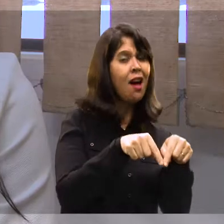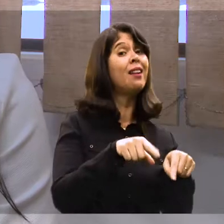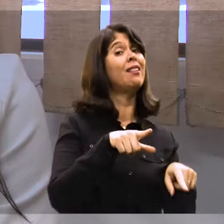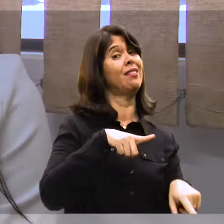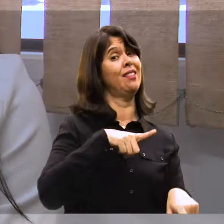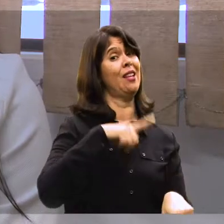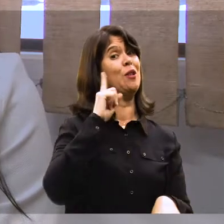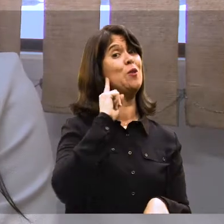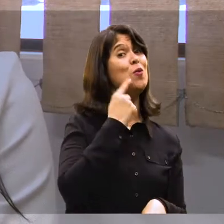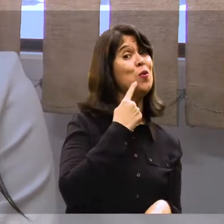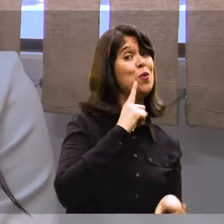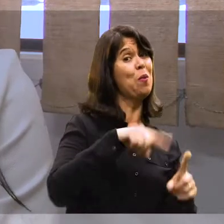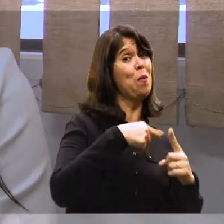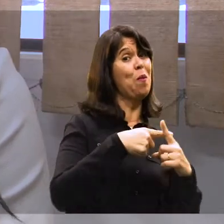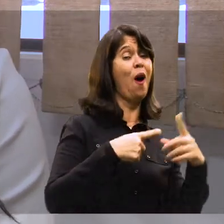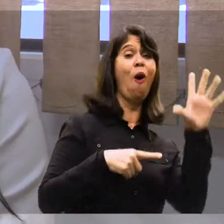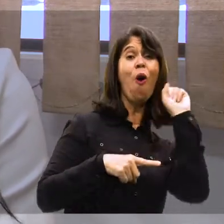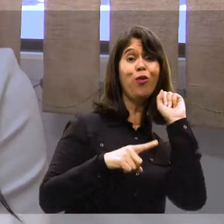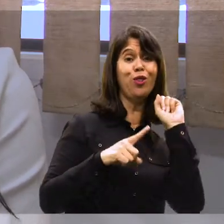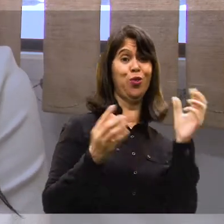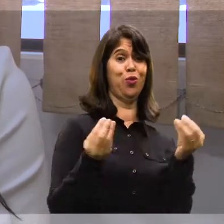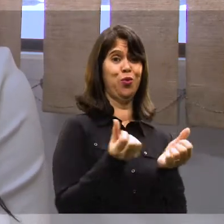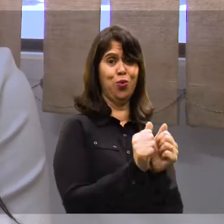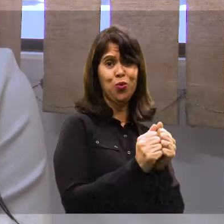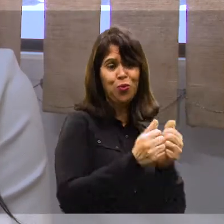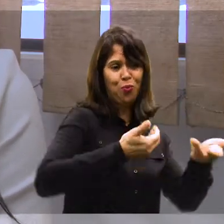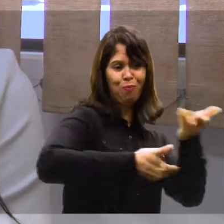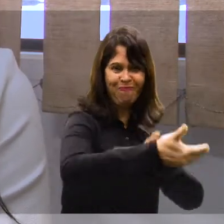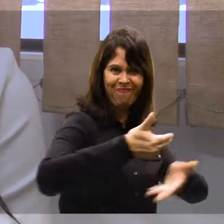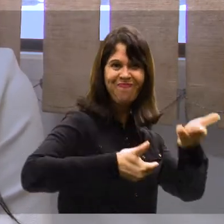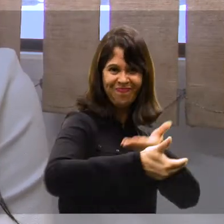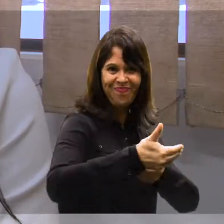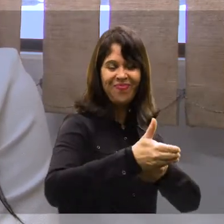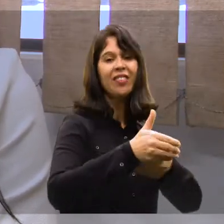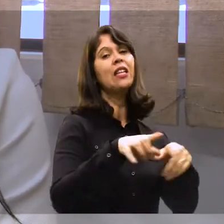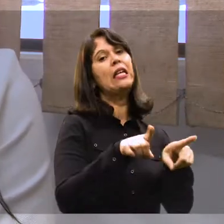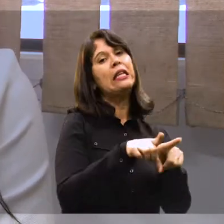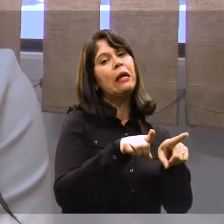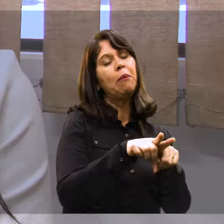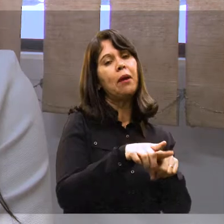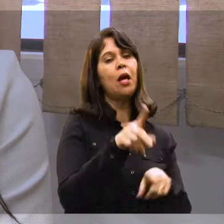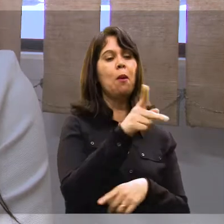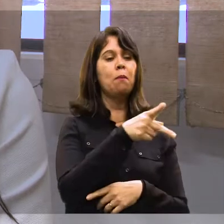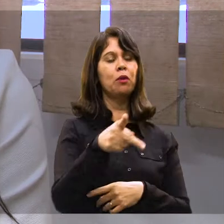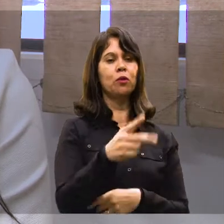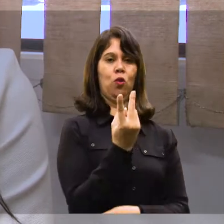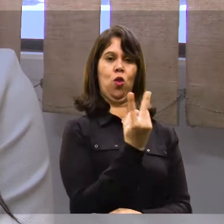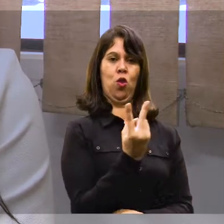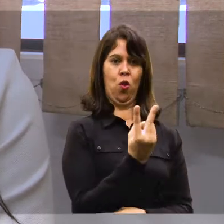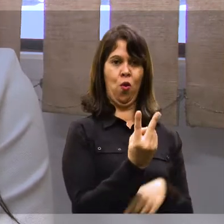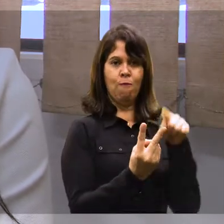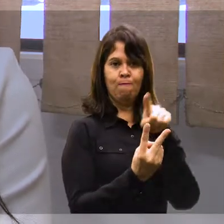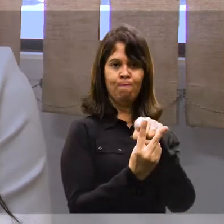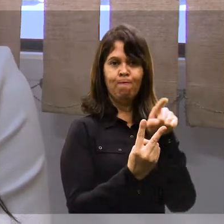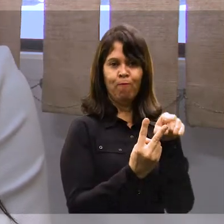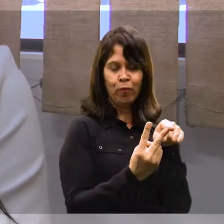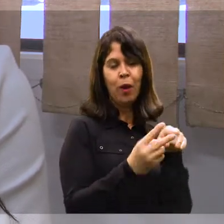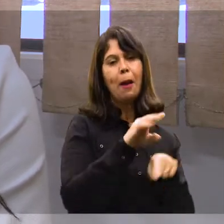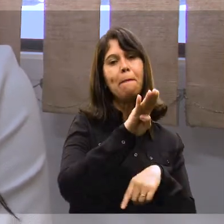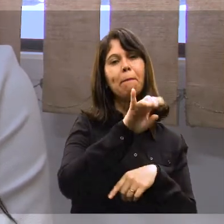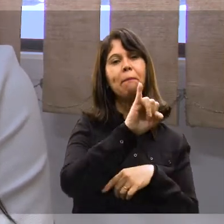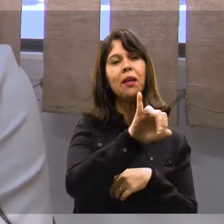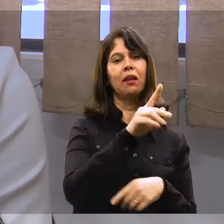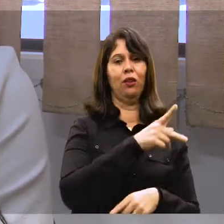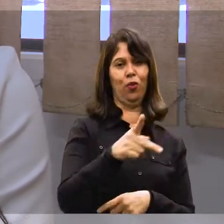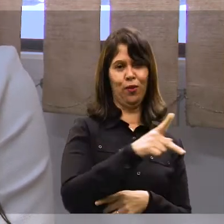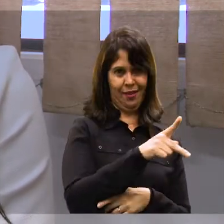essas salas de surdos e ouvintes, então, não é só uma sala de surdos, surdos e ouvintes e com o que tem se chamado de dupla docência